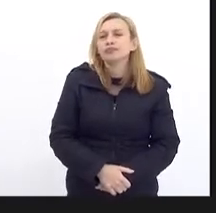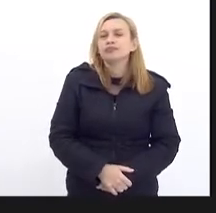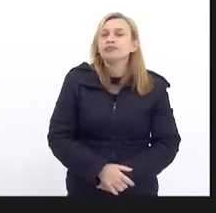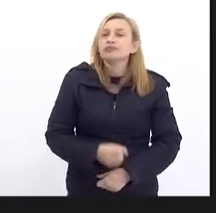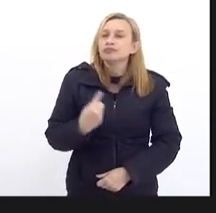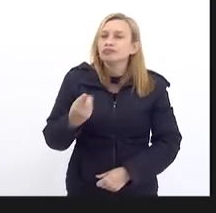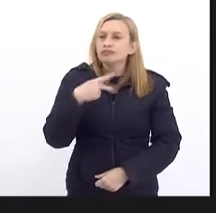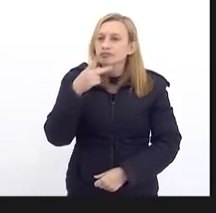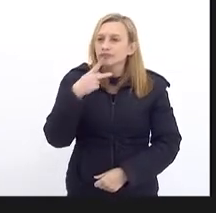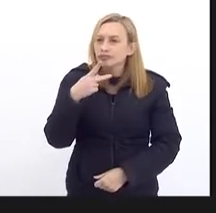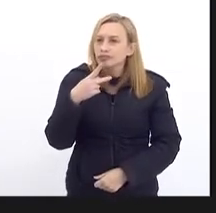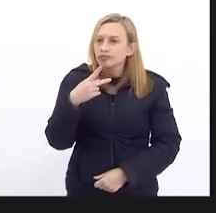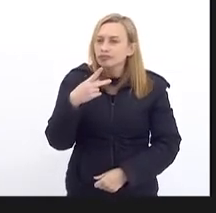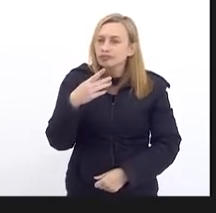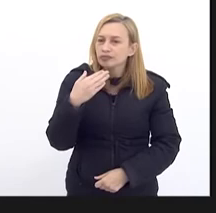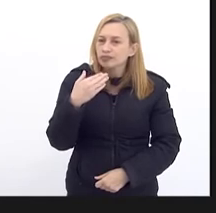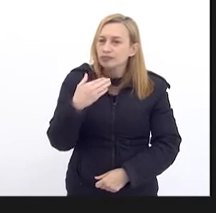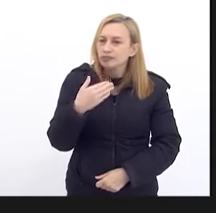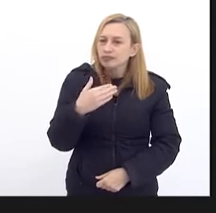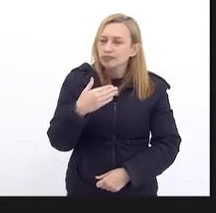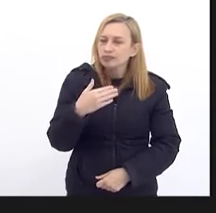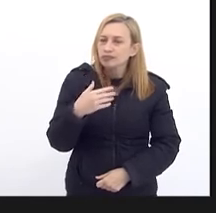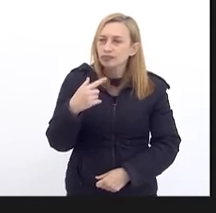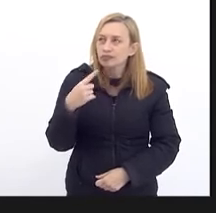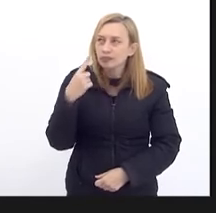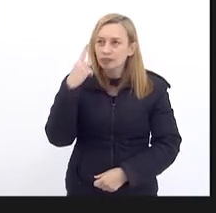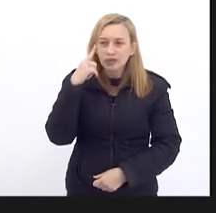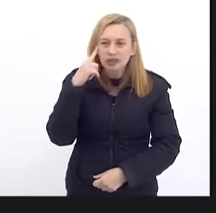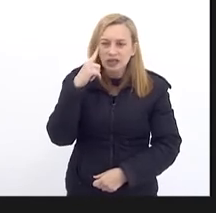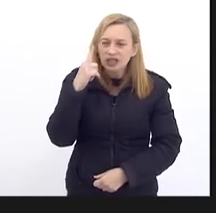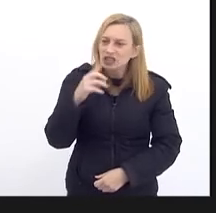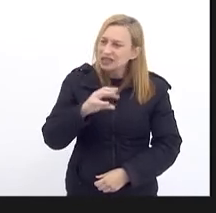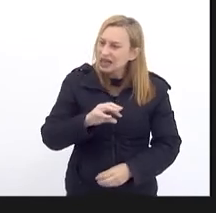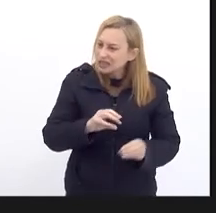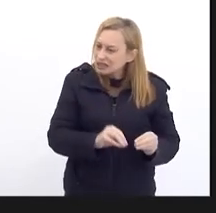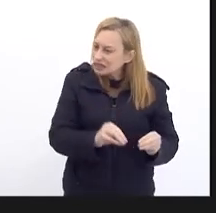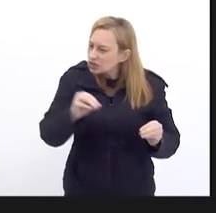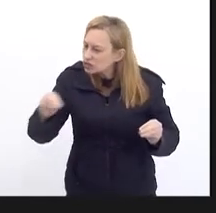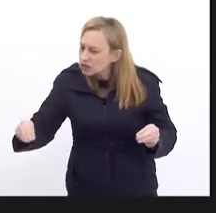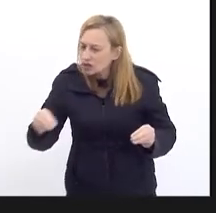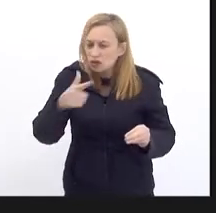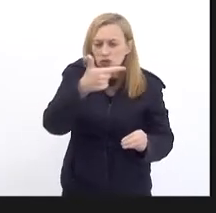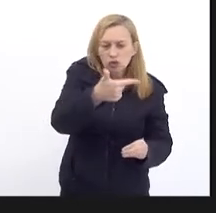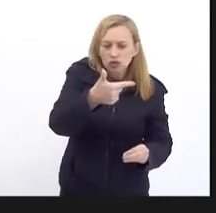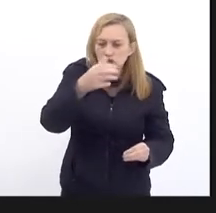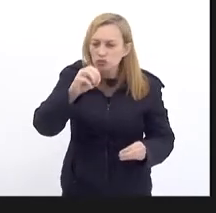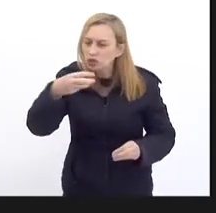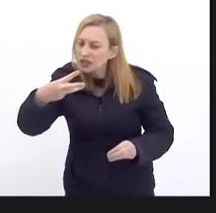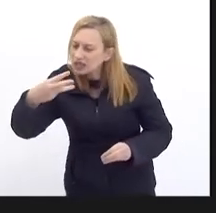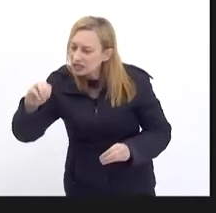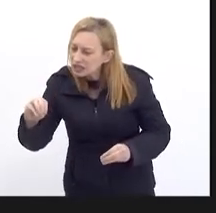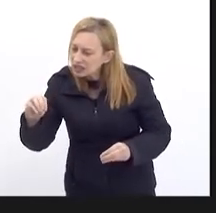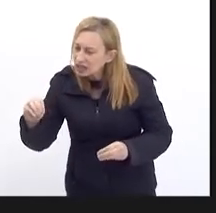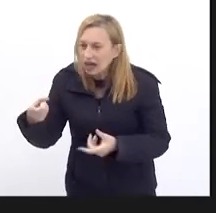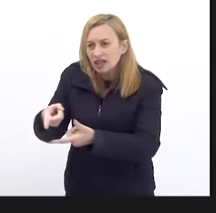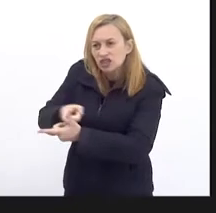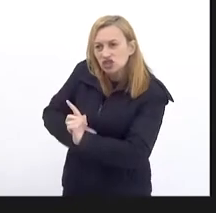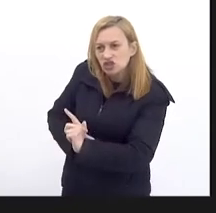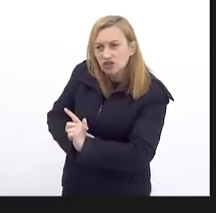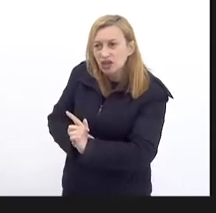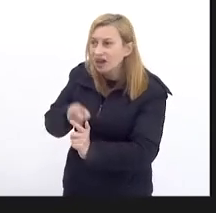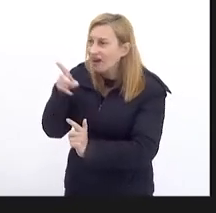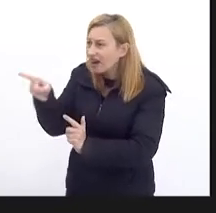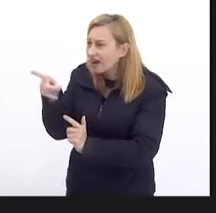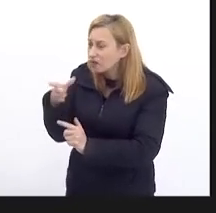estamos Transferindo Para 2030 Então Quando chegar 2030 Então a situação Vai